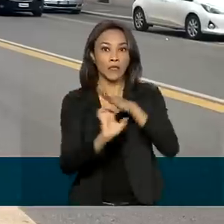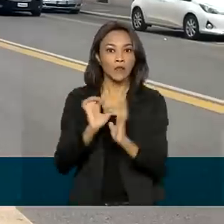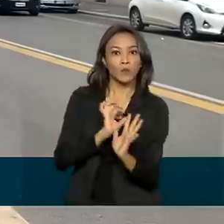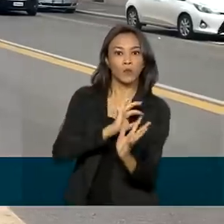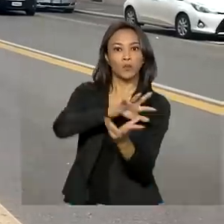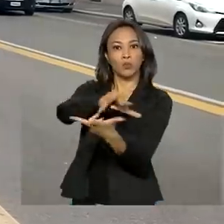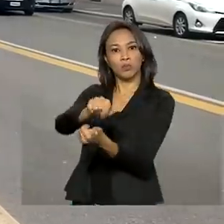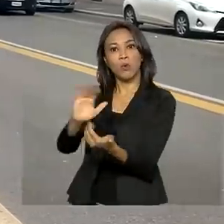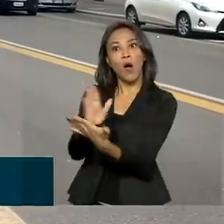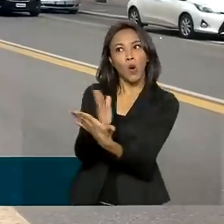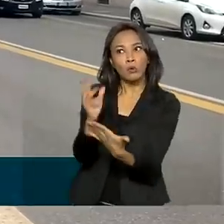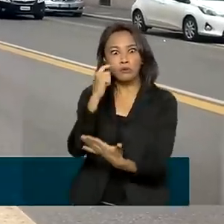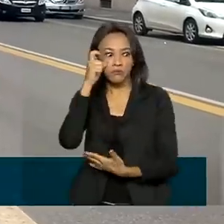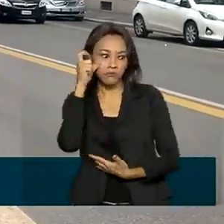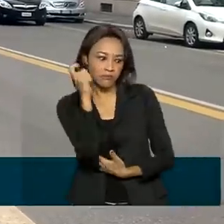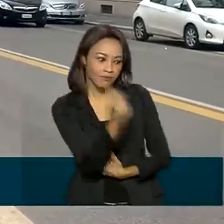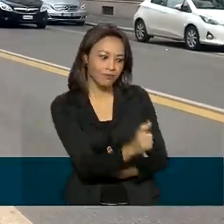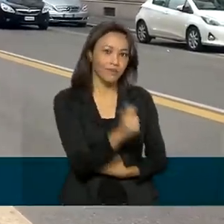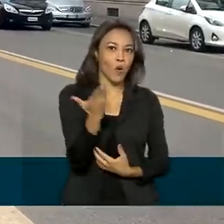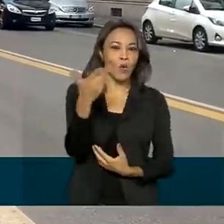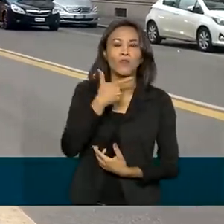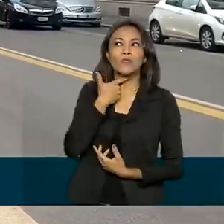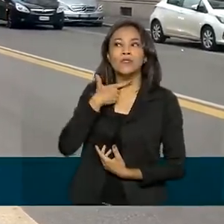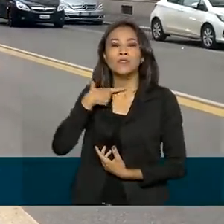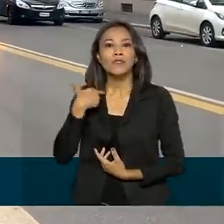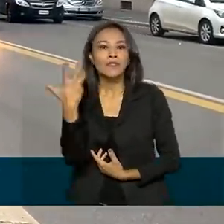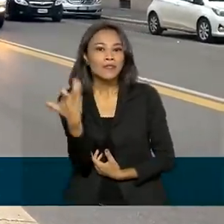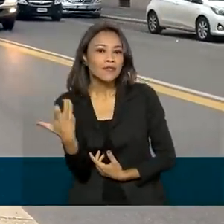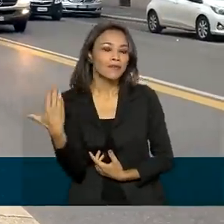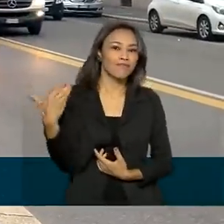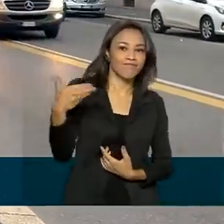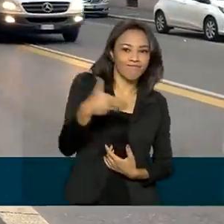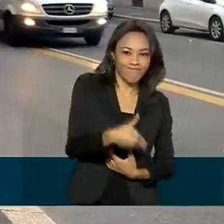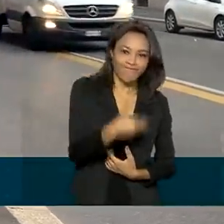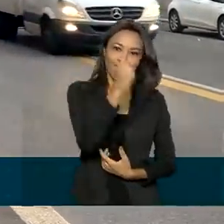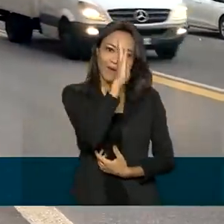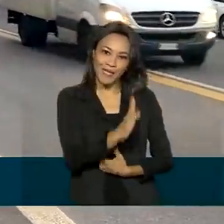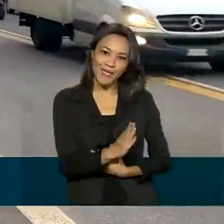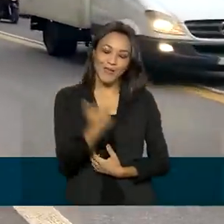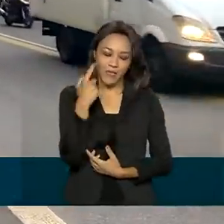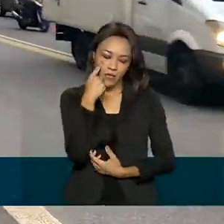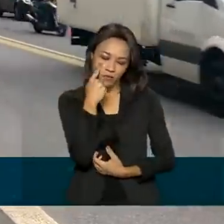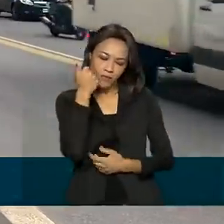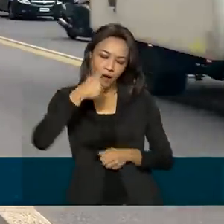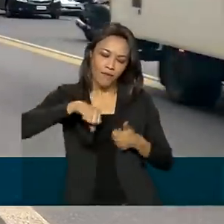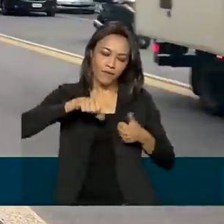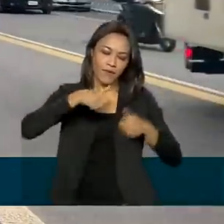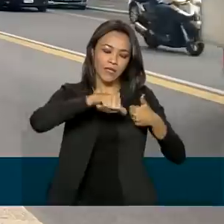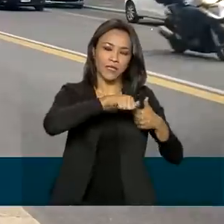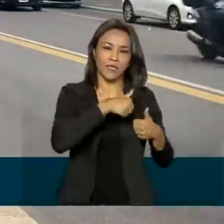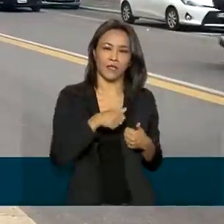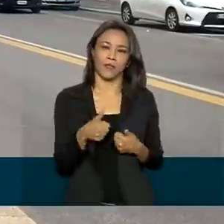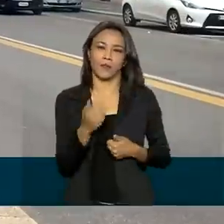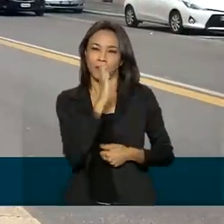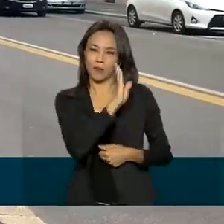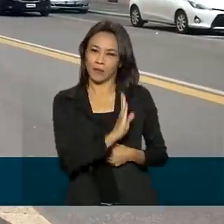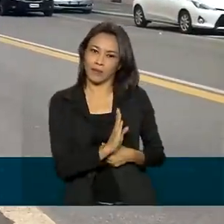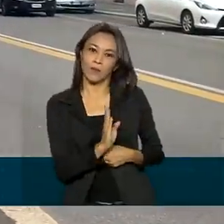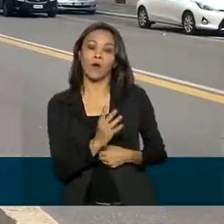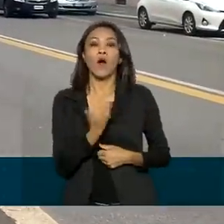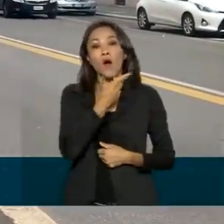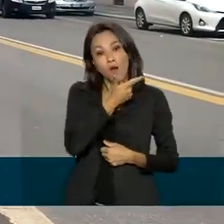país, outros com vontade de entrar e estudando profundamente os nossos ativos. Algumas sugestões foram